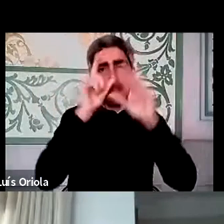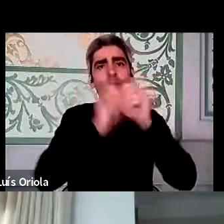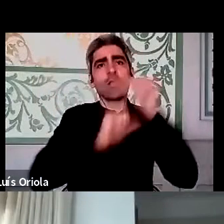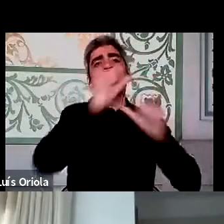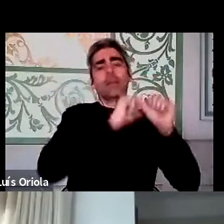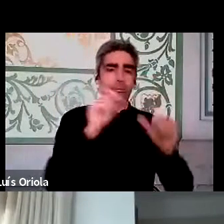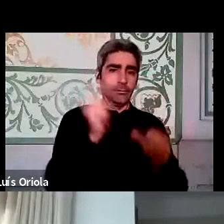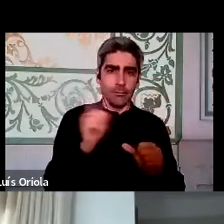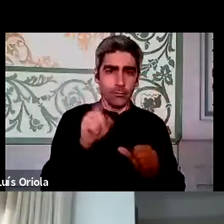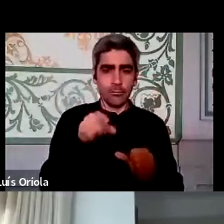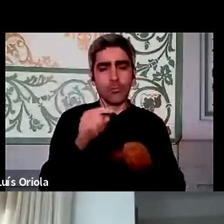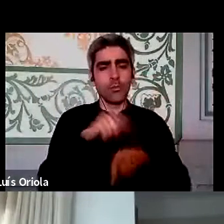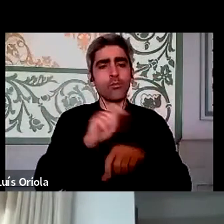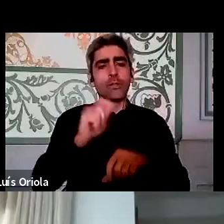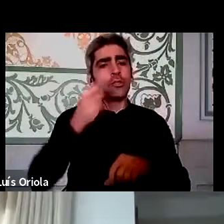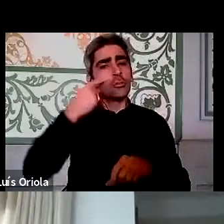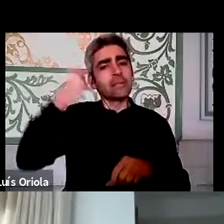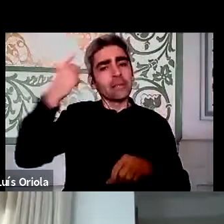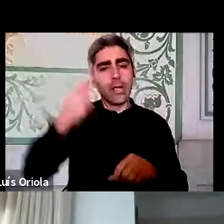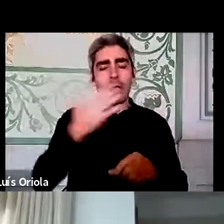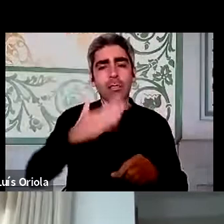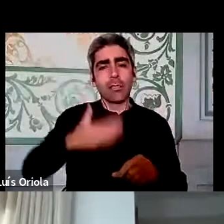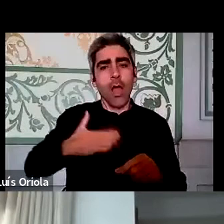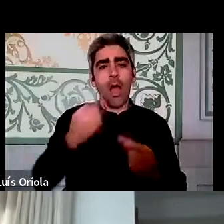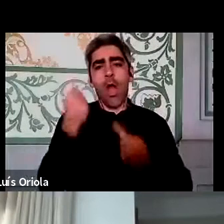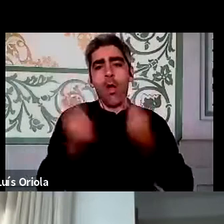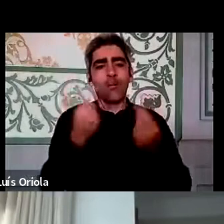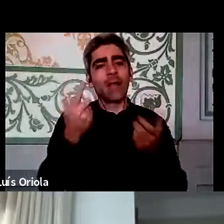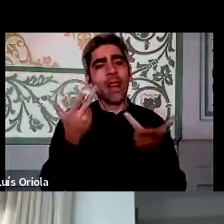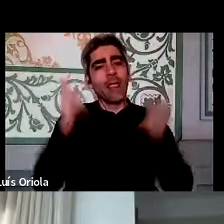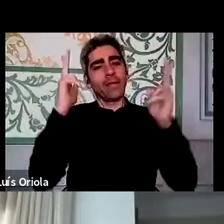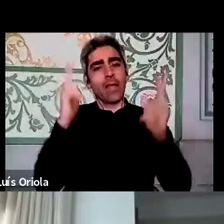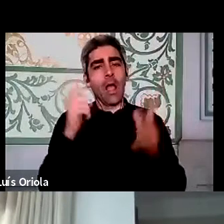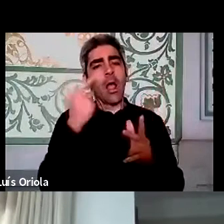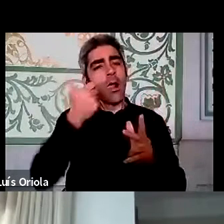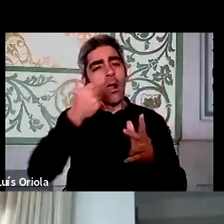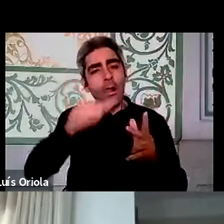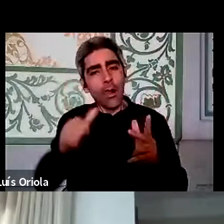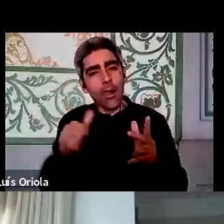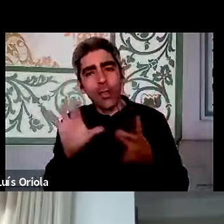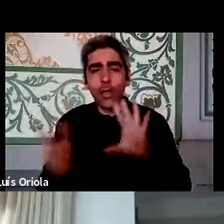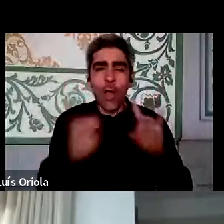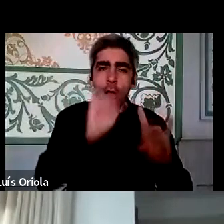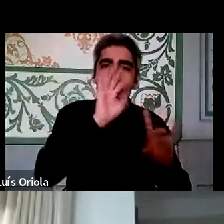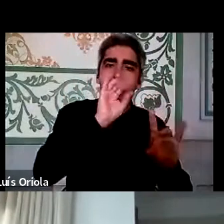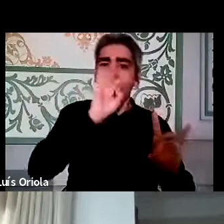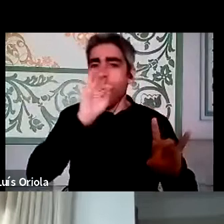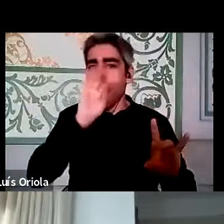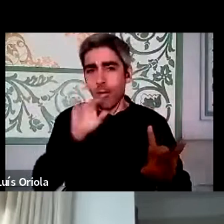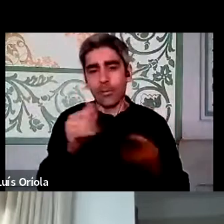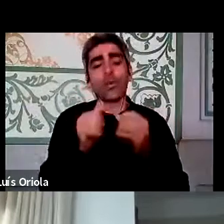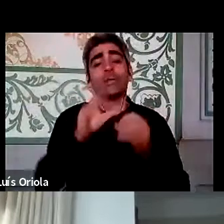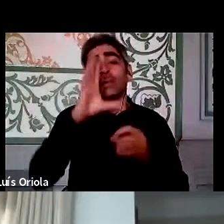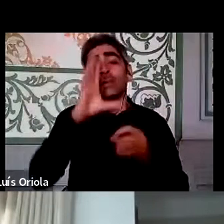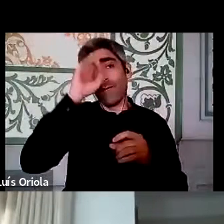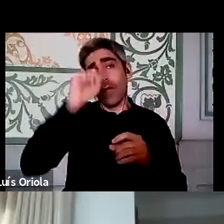que foi um momento especial que nos permitiu algumas liberdades e alguma experimentação, não é? Eu penso que quando o Governo decide que vamos todos para